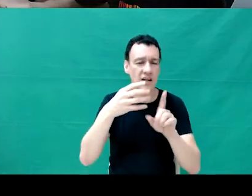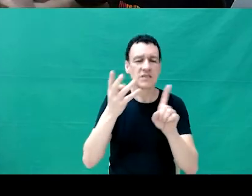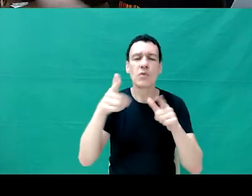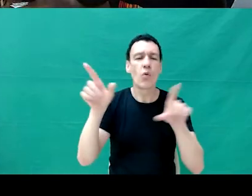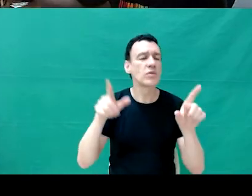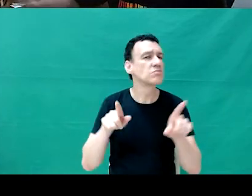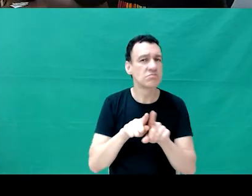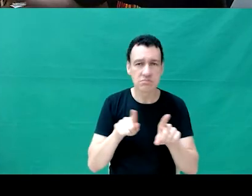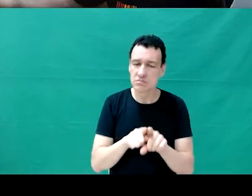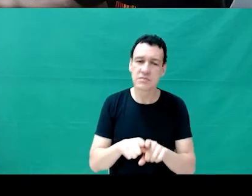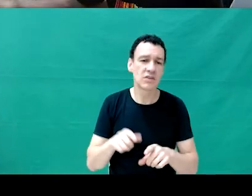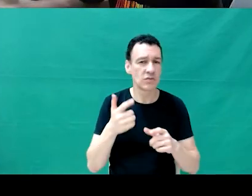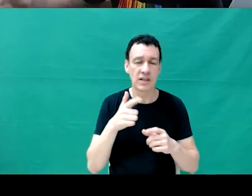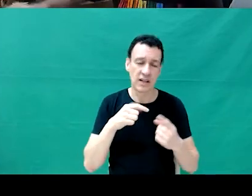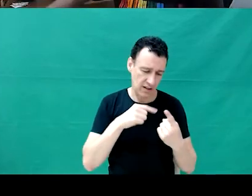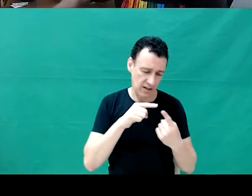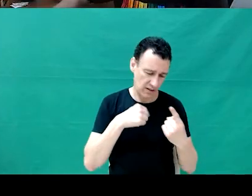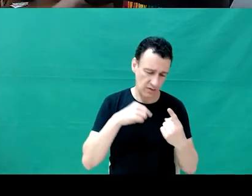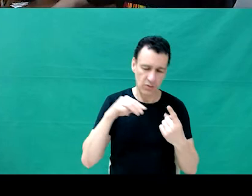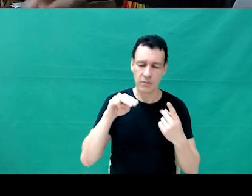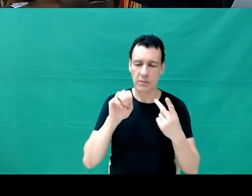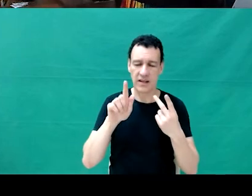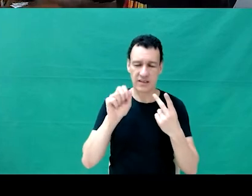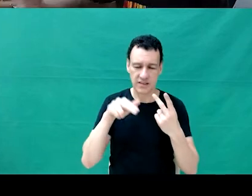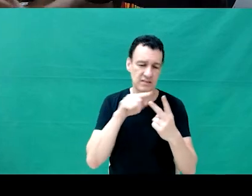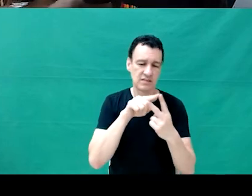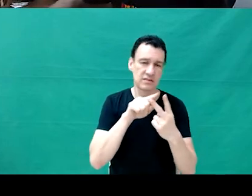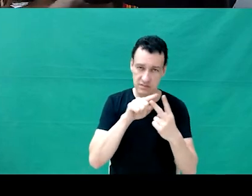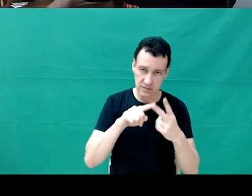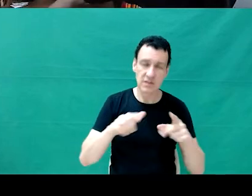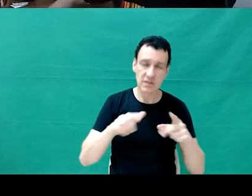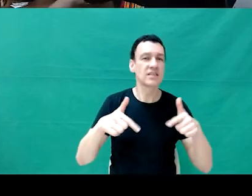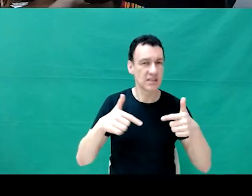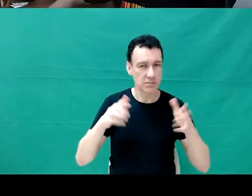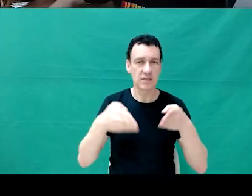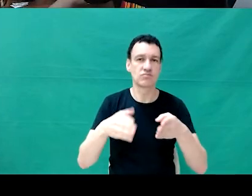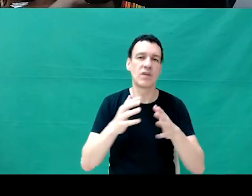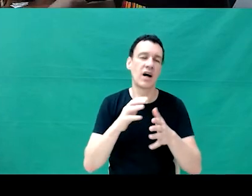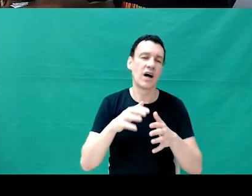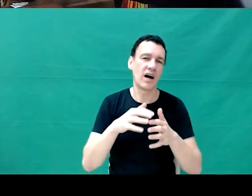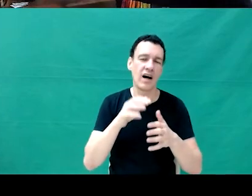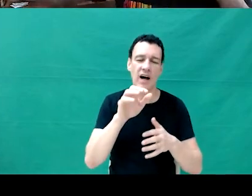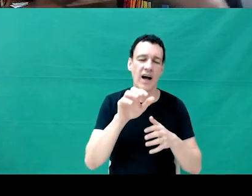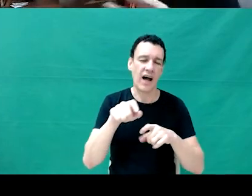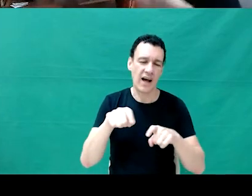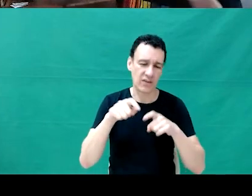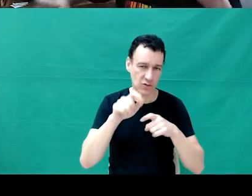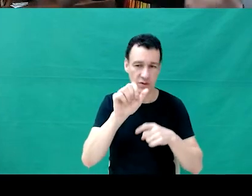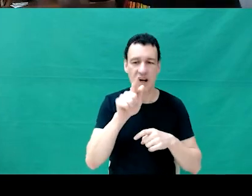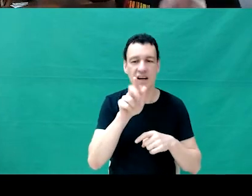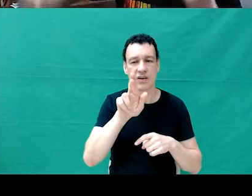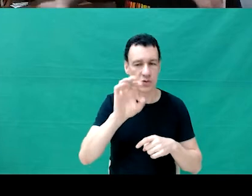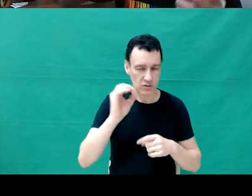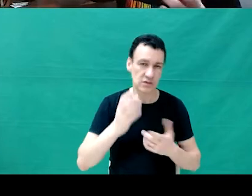LGBTs que, fora eu e a Megan, que trabalhem diretamente com agro. E, aos poucos, a gente foi